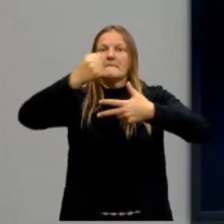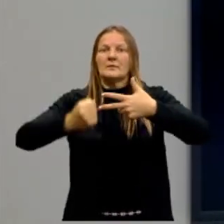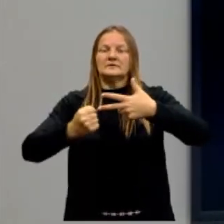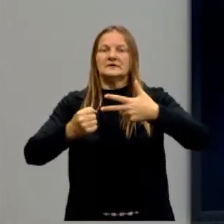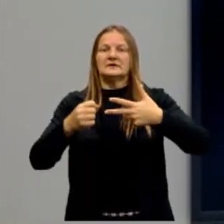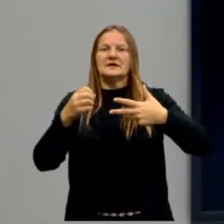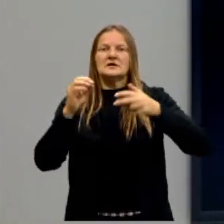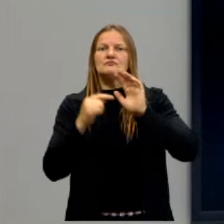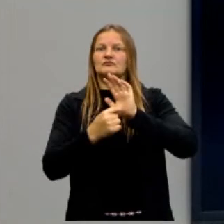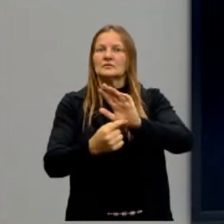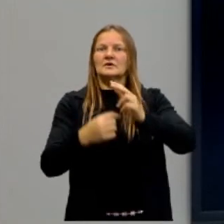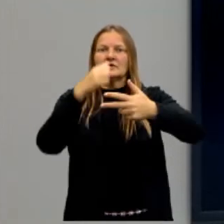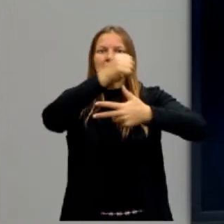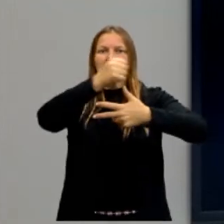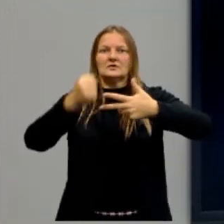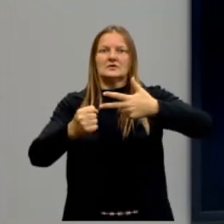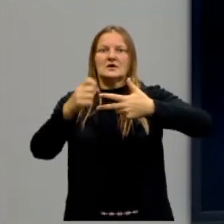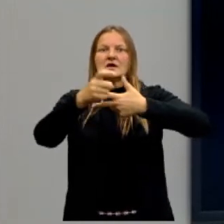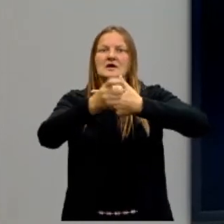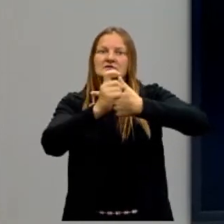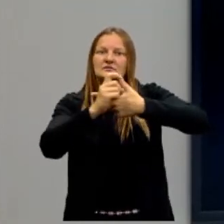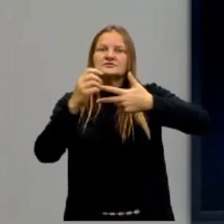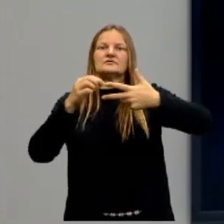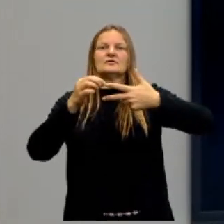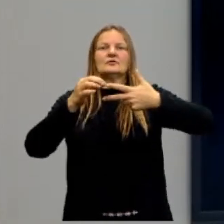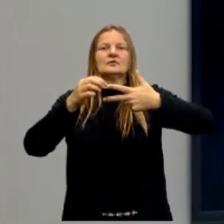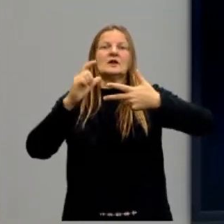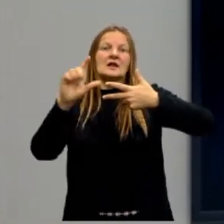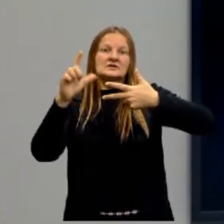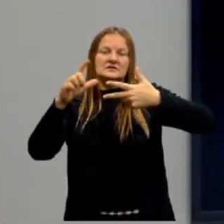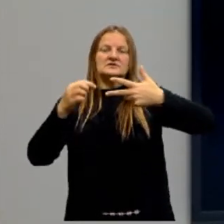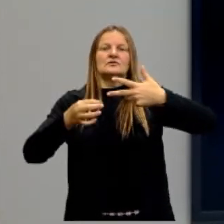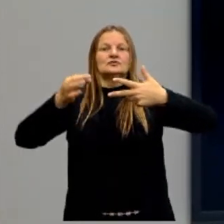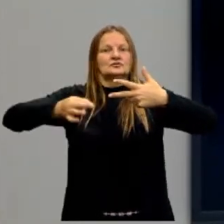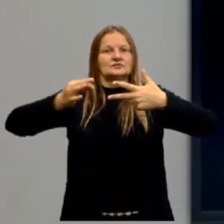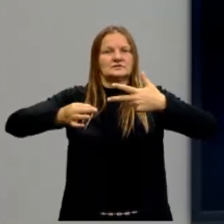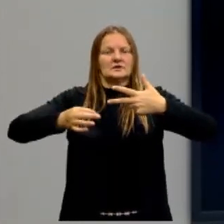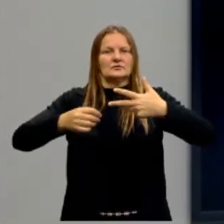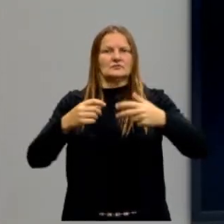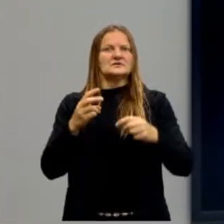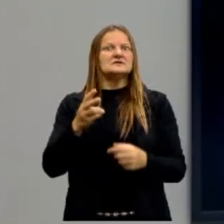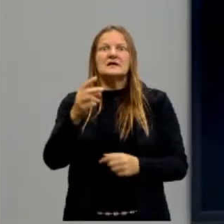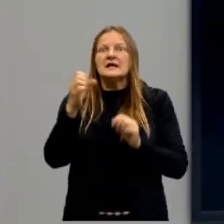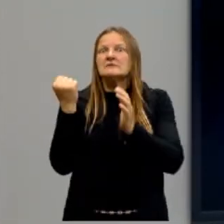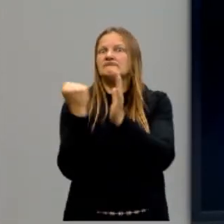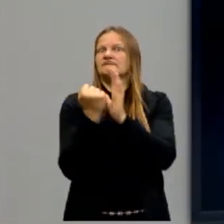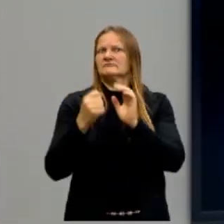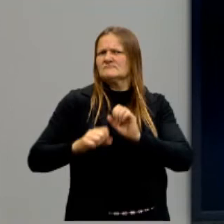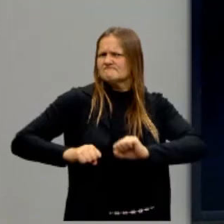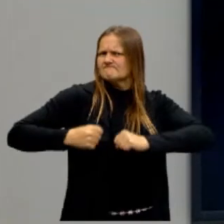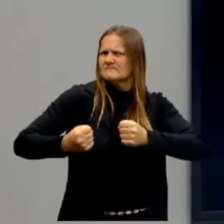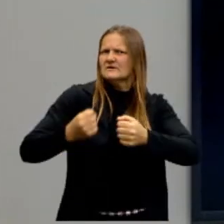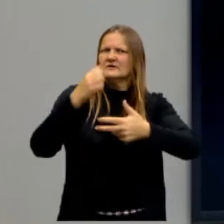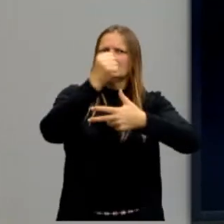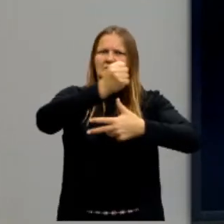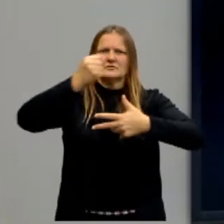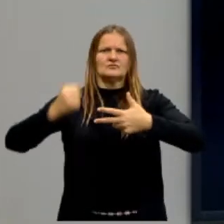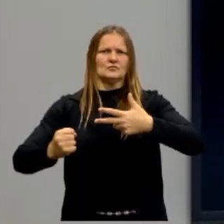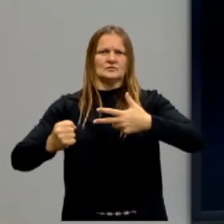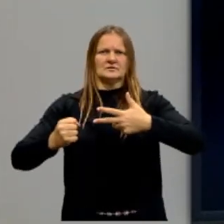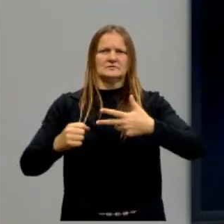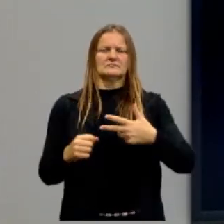poderes. Quais são? Executivo, Legislativo e Judiciário. Até então, só tinha esses Legislativos e o Executivo.